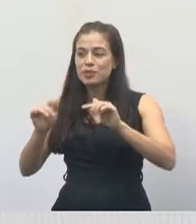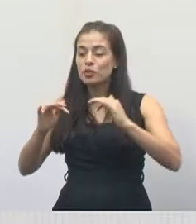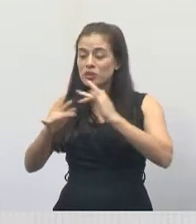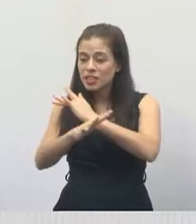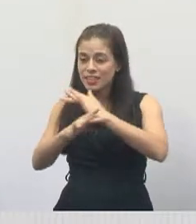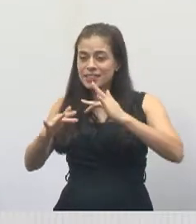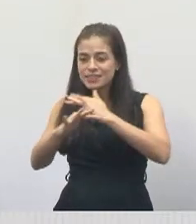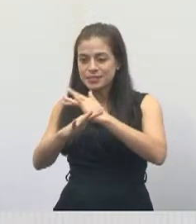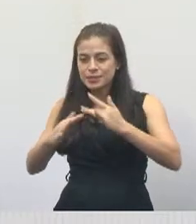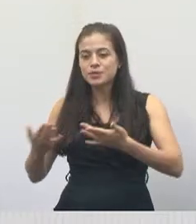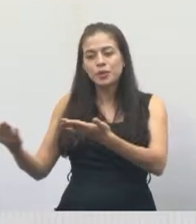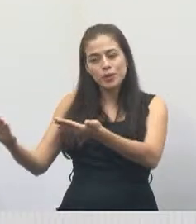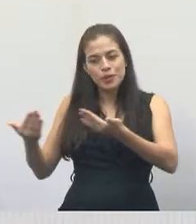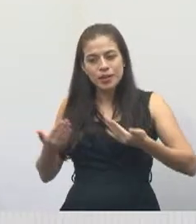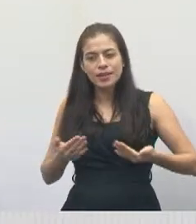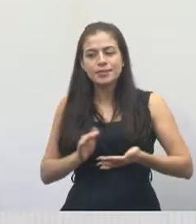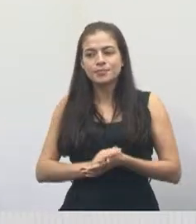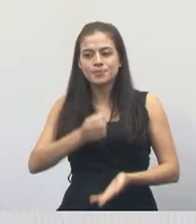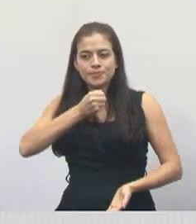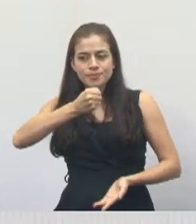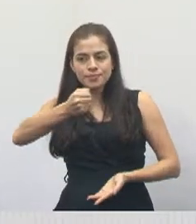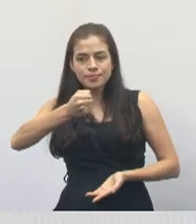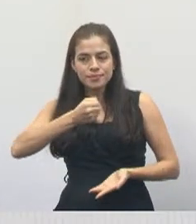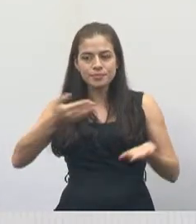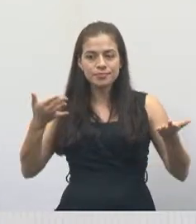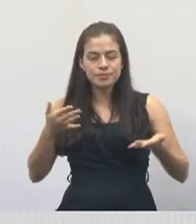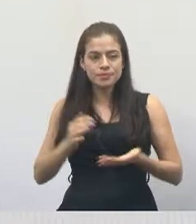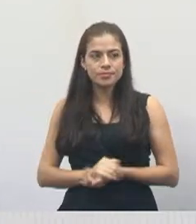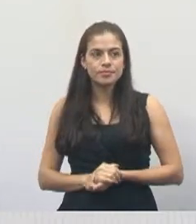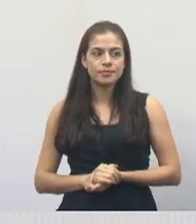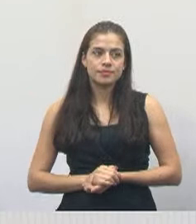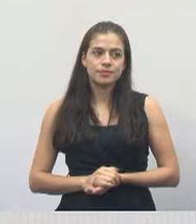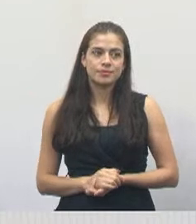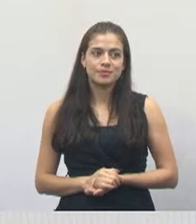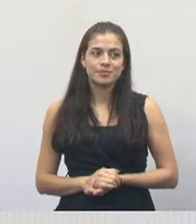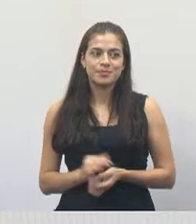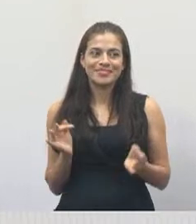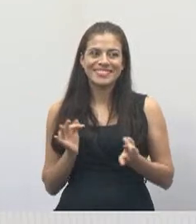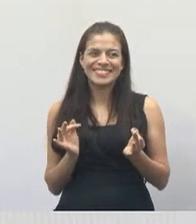Ali que esteve aqui hoje, dando entrevista aqui. Ótimo ali.